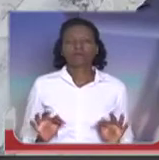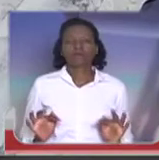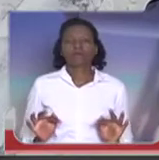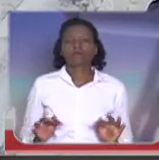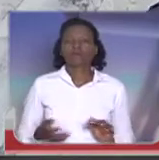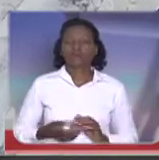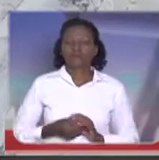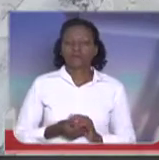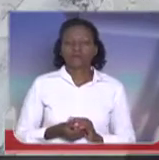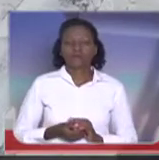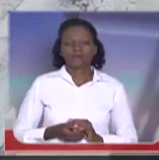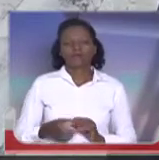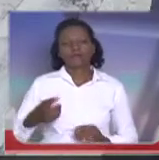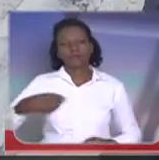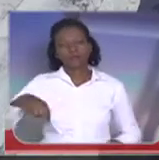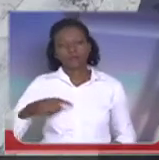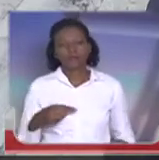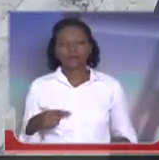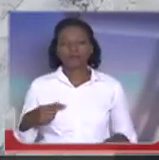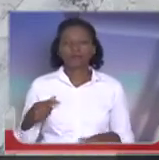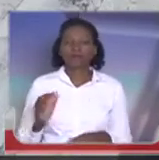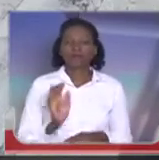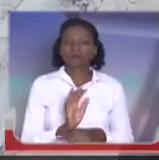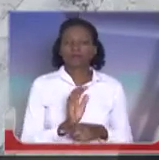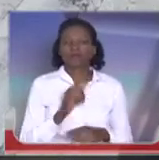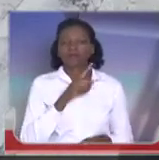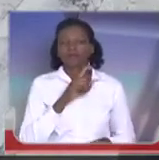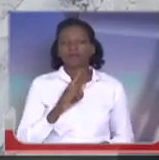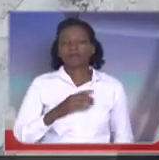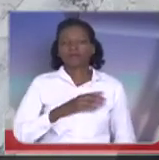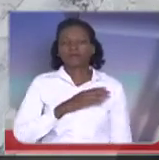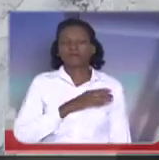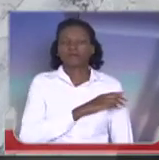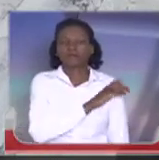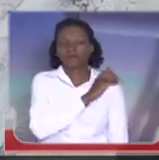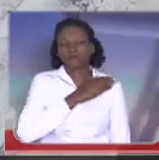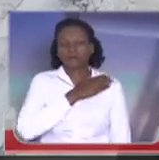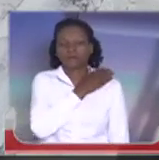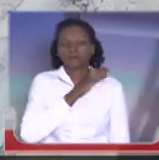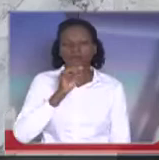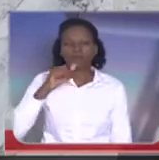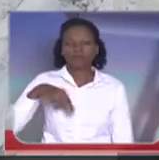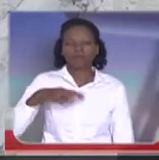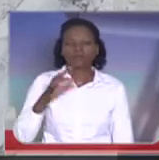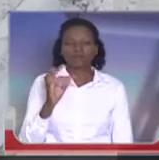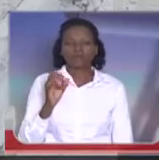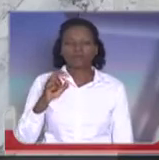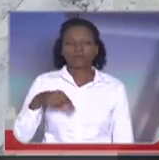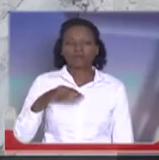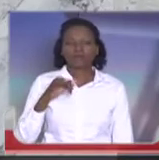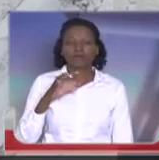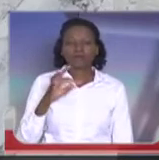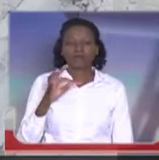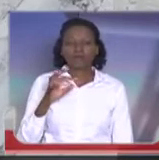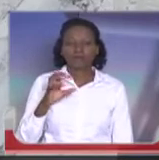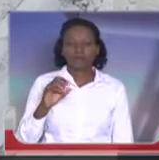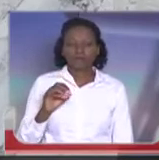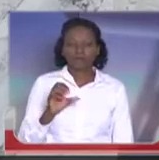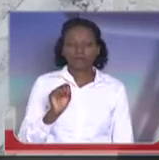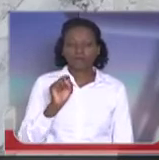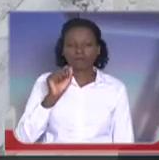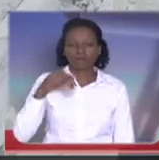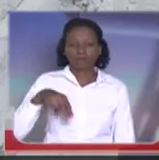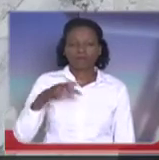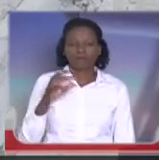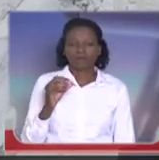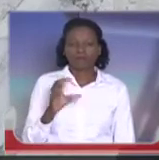cumprimento, ao general de divisão Antonino dos Santos Guerra Neto. O general Santos Guerra, hoje